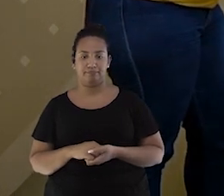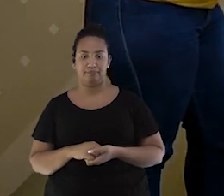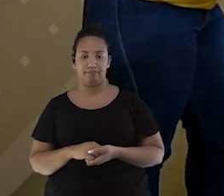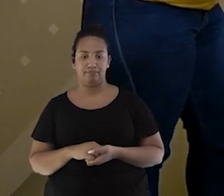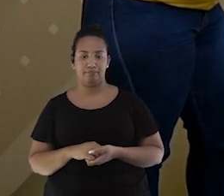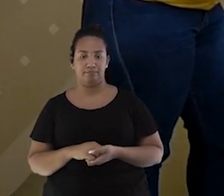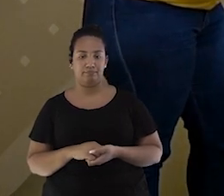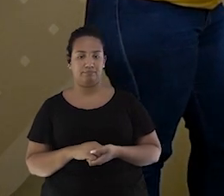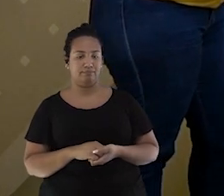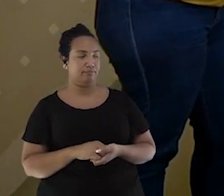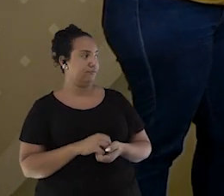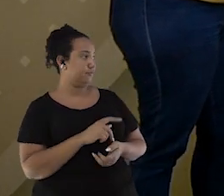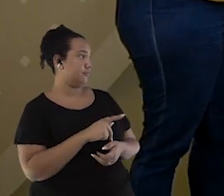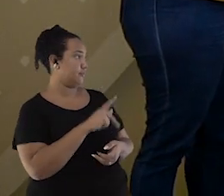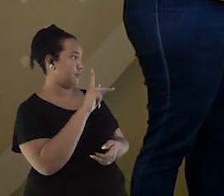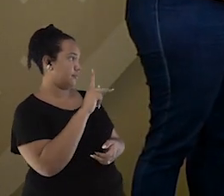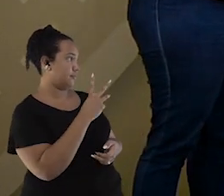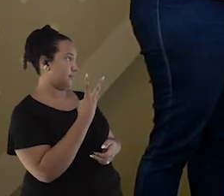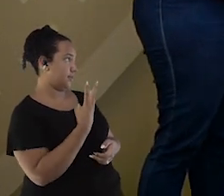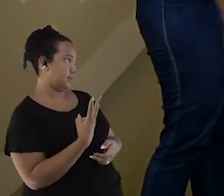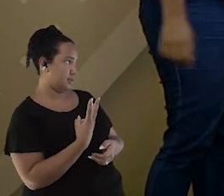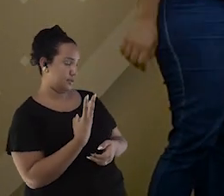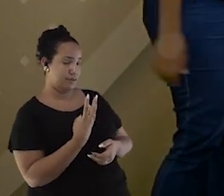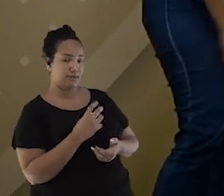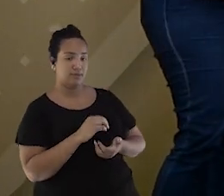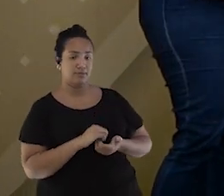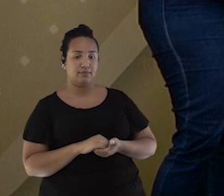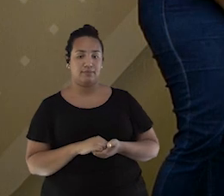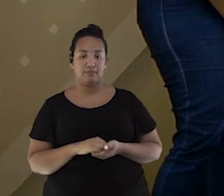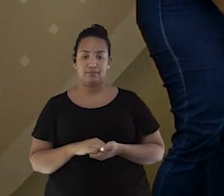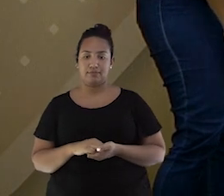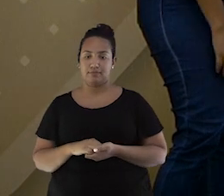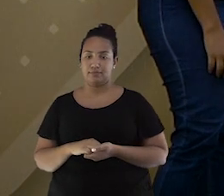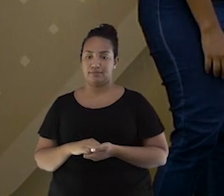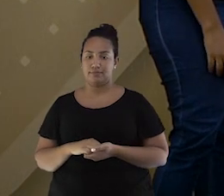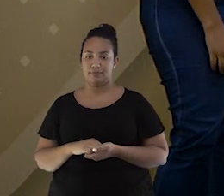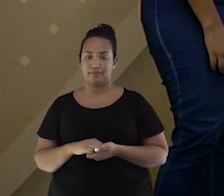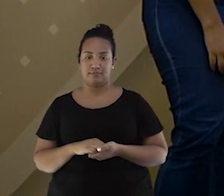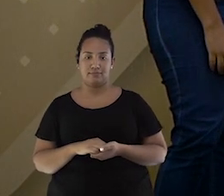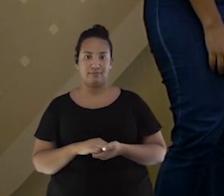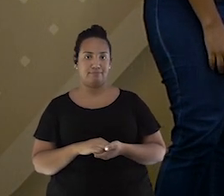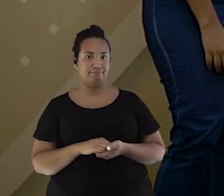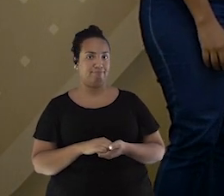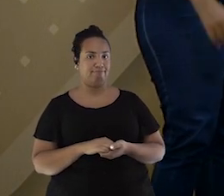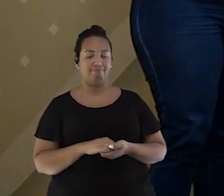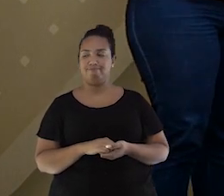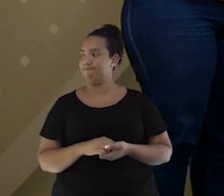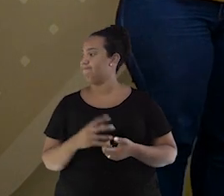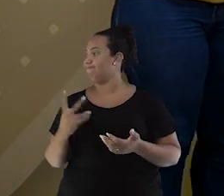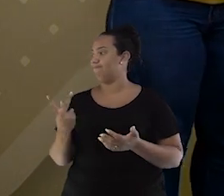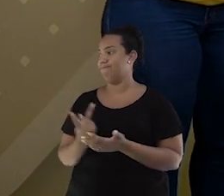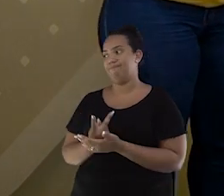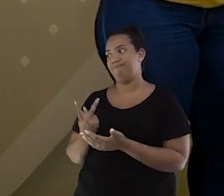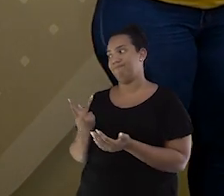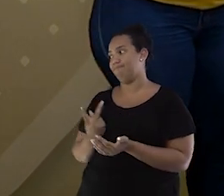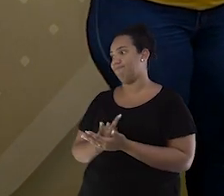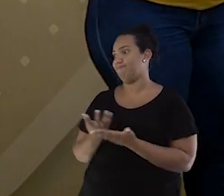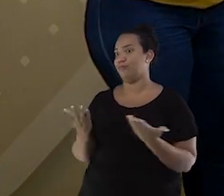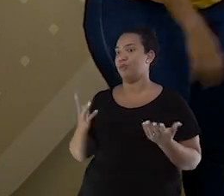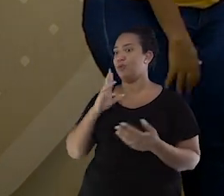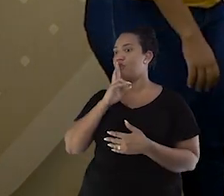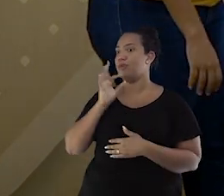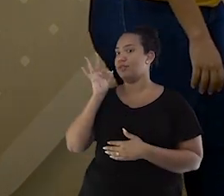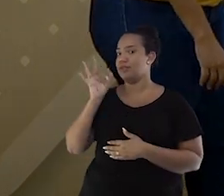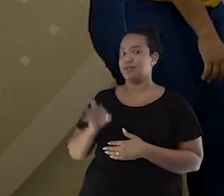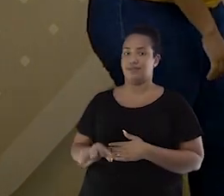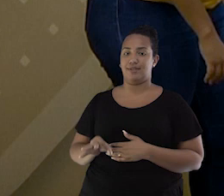K3. K3. Hum, hum. Será que a Beatriz vai acertar quando, hein, gente? Quanto